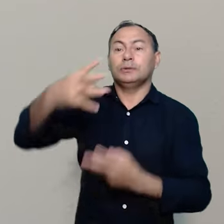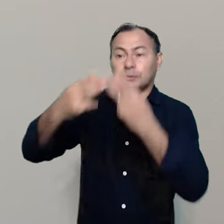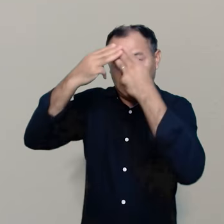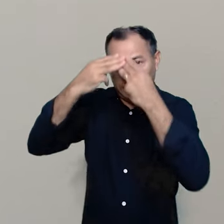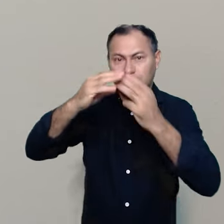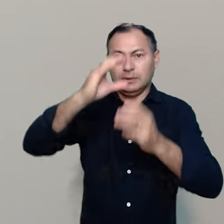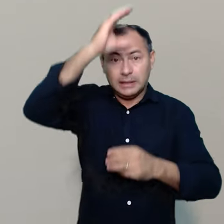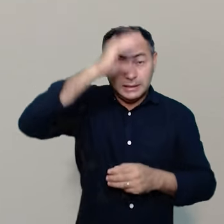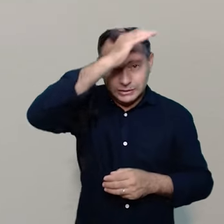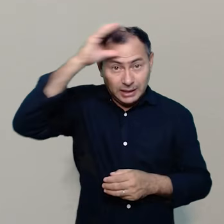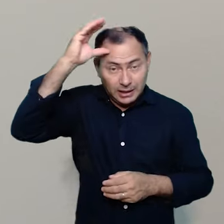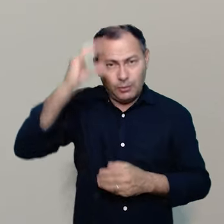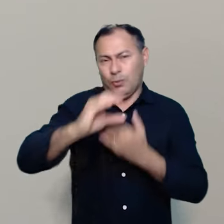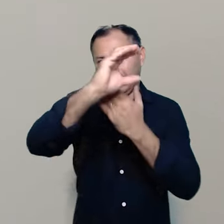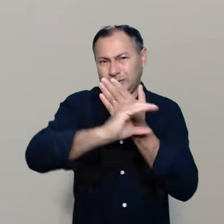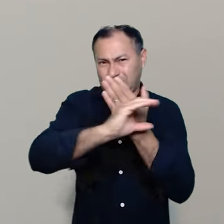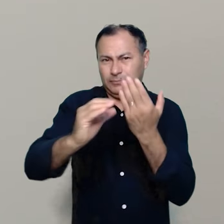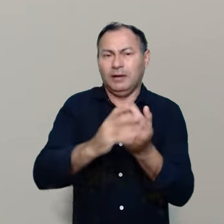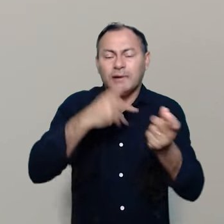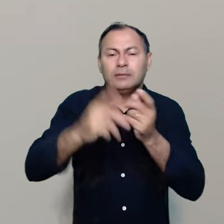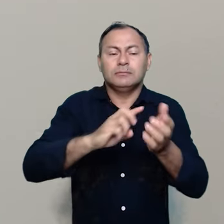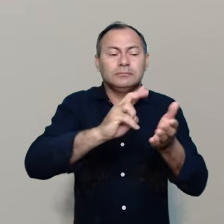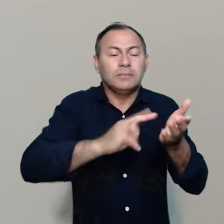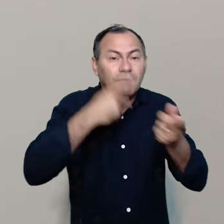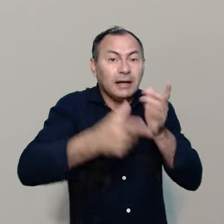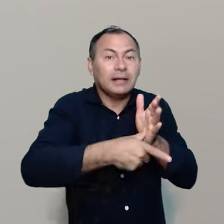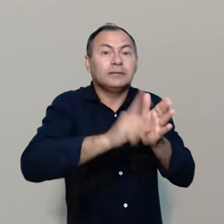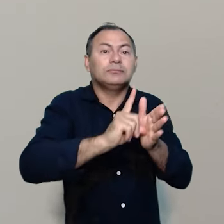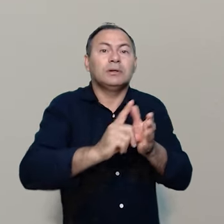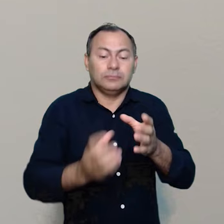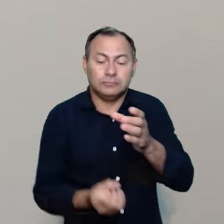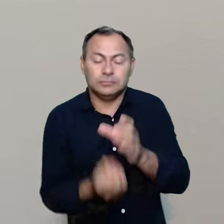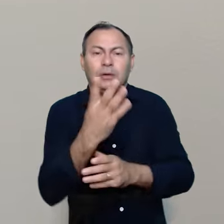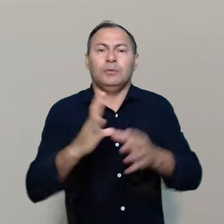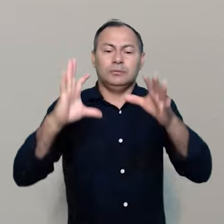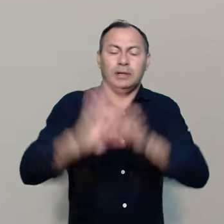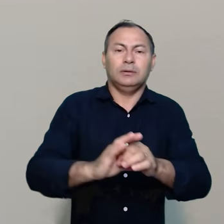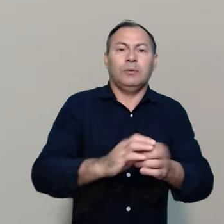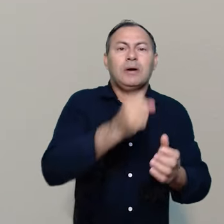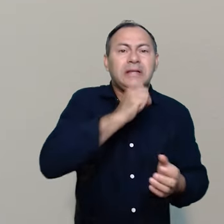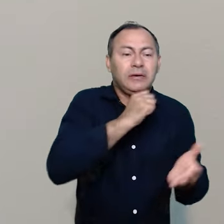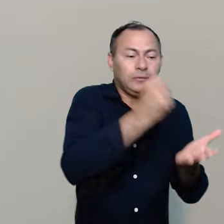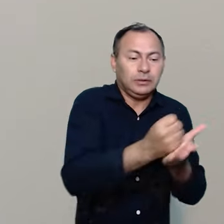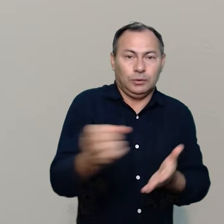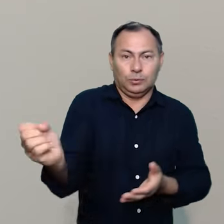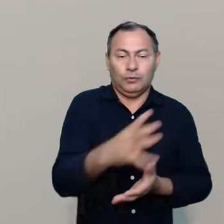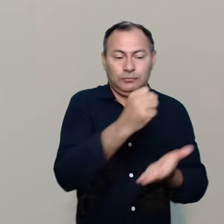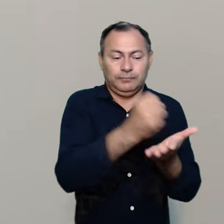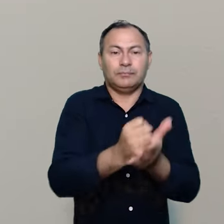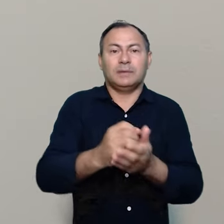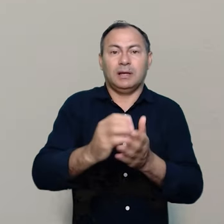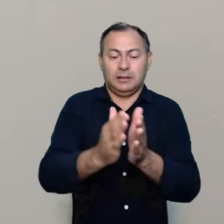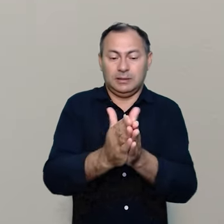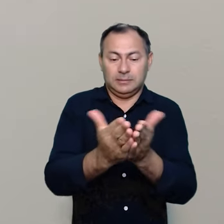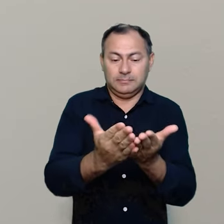-cristã, como falávamos no primeiro encontro, uma vez que é uma fonte de unidade entre o Antigo e o Novo Testamento. A Sagrada